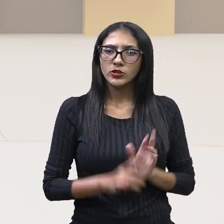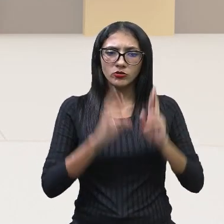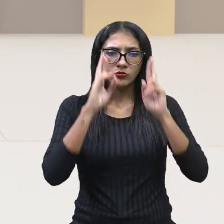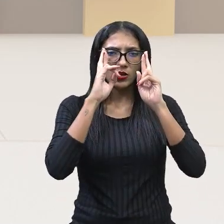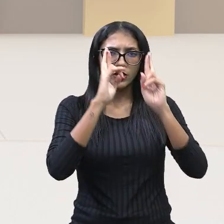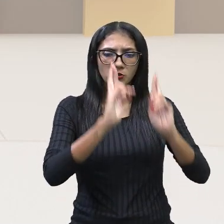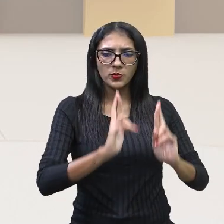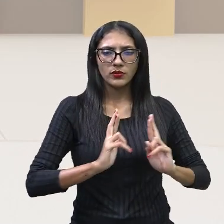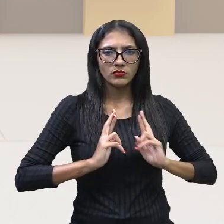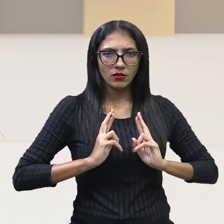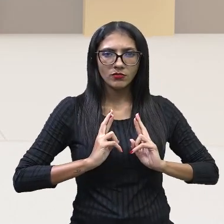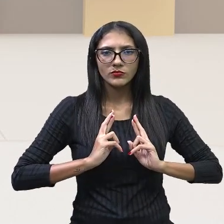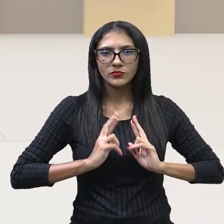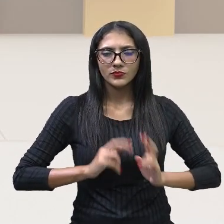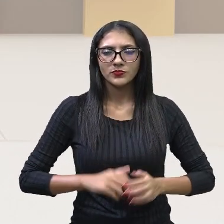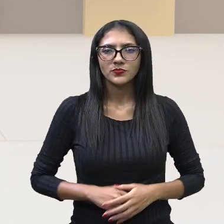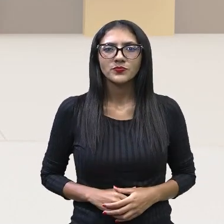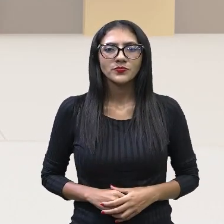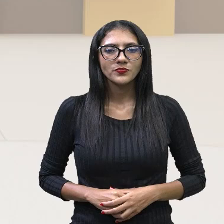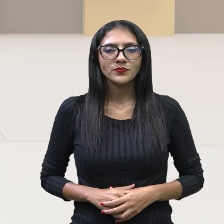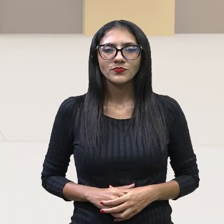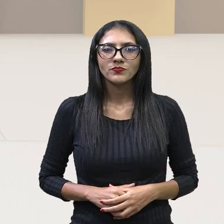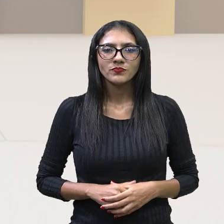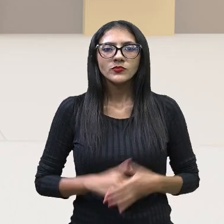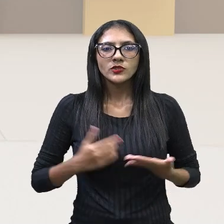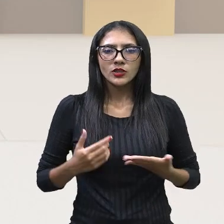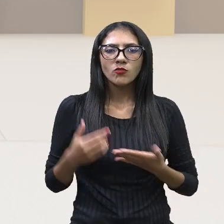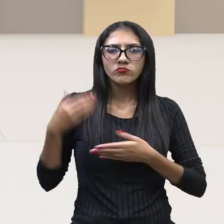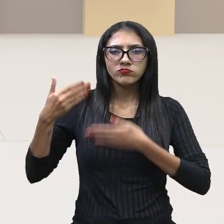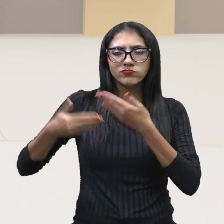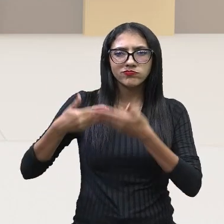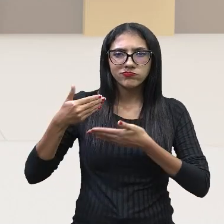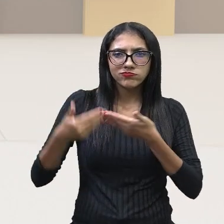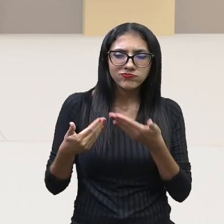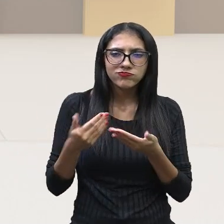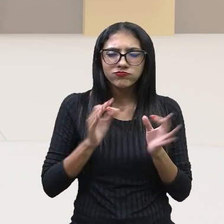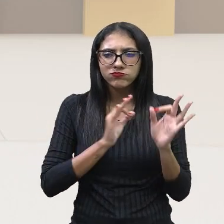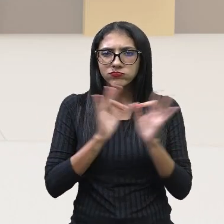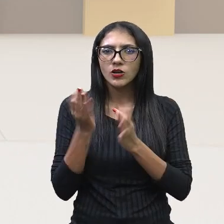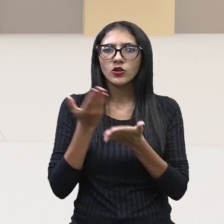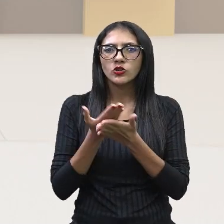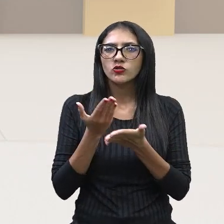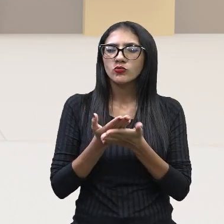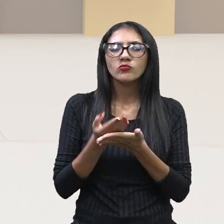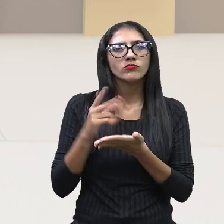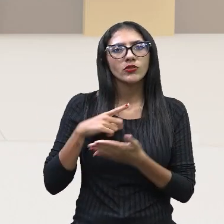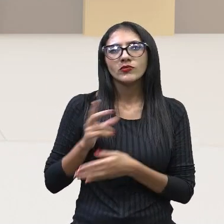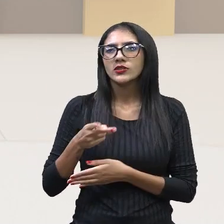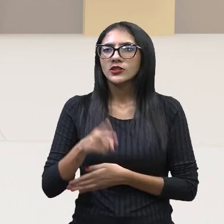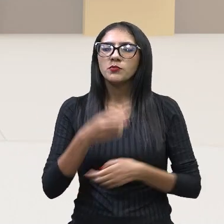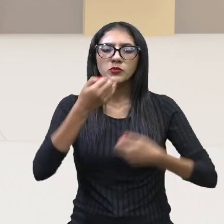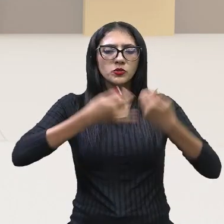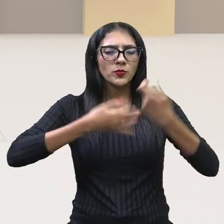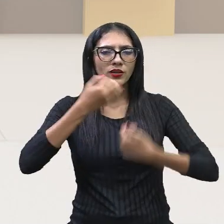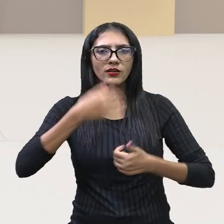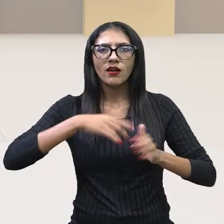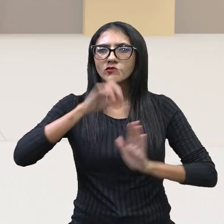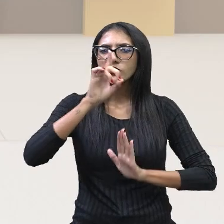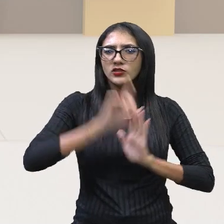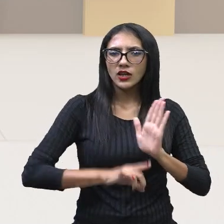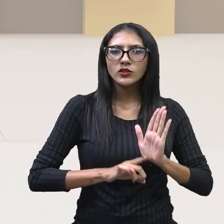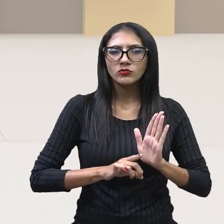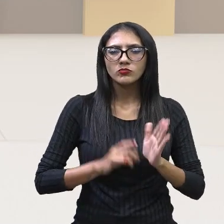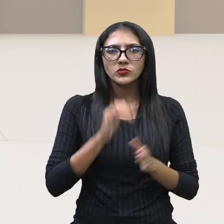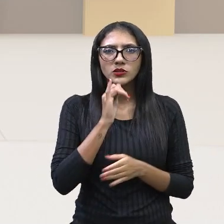respeitado. Então, ao longo dessas aulas, nós conversamos bastante sobre essa questão dos direitos. Eu